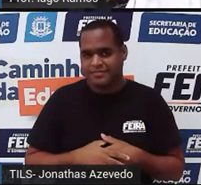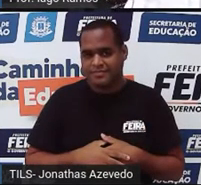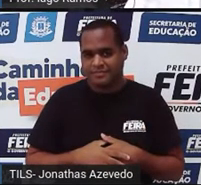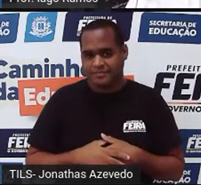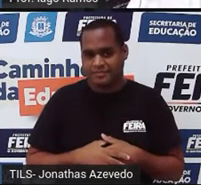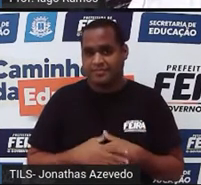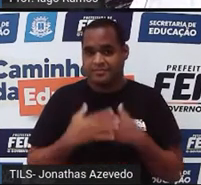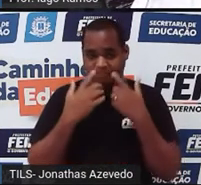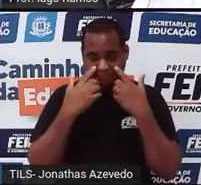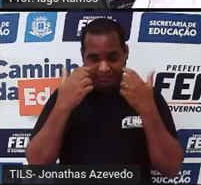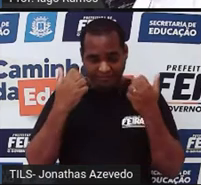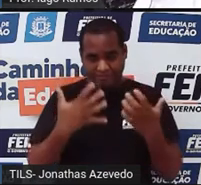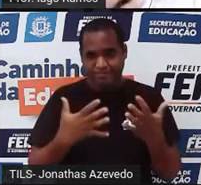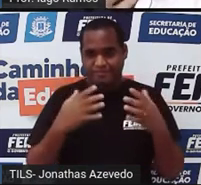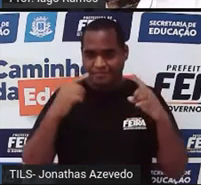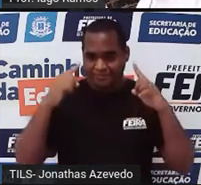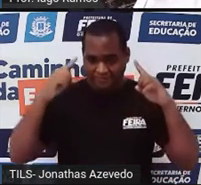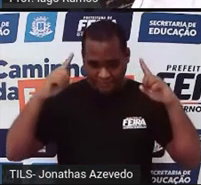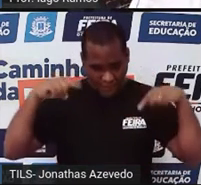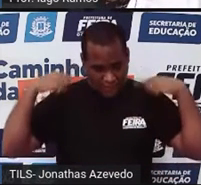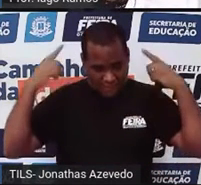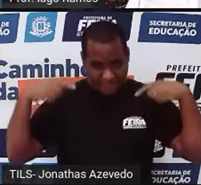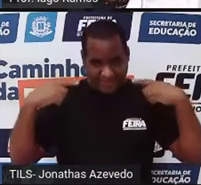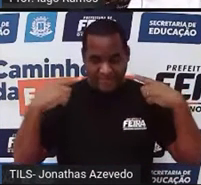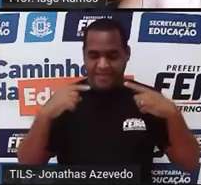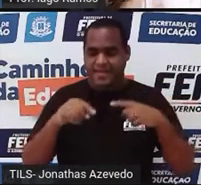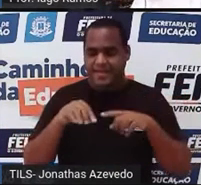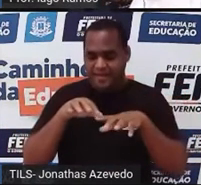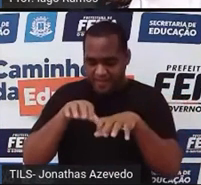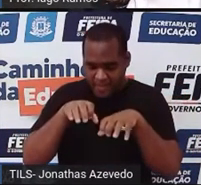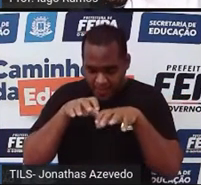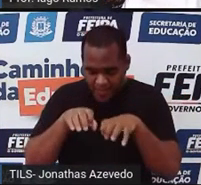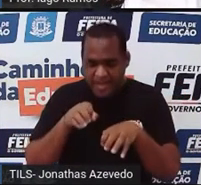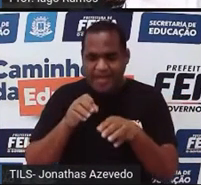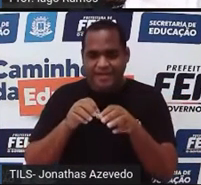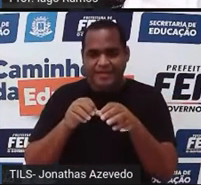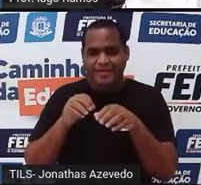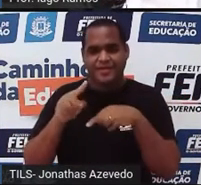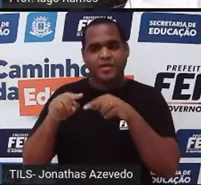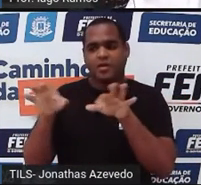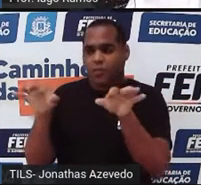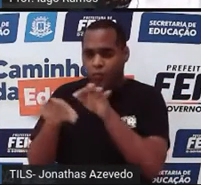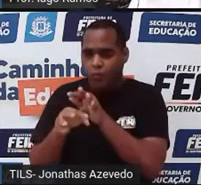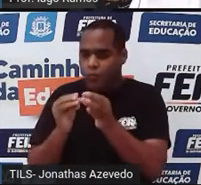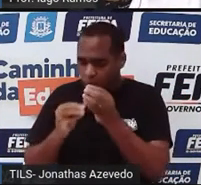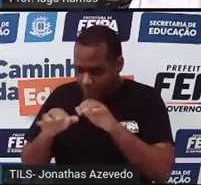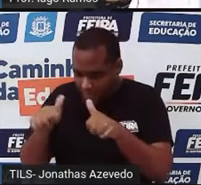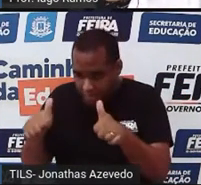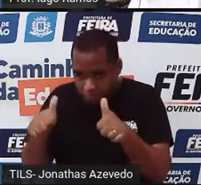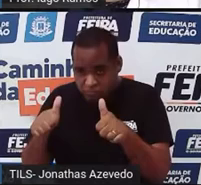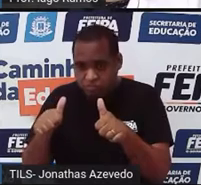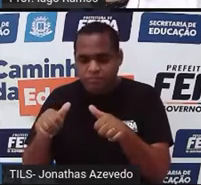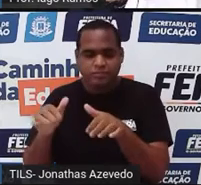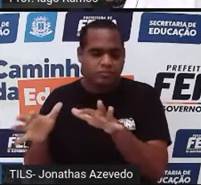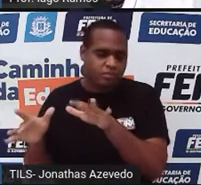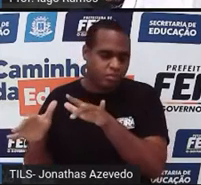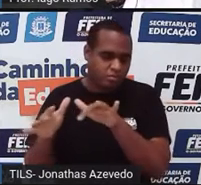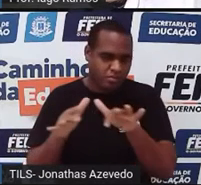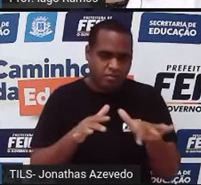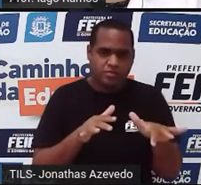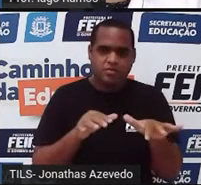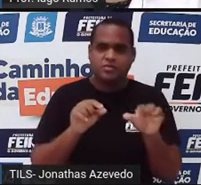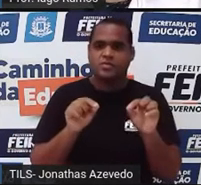Ele levava essas ovelhinhas para poder se alimentar e depois trazer de volta e junto com ele, ele levava um